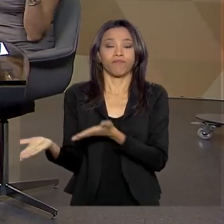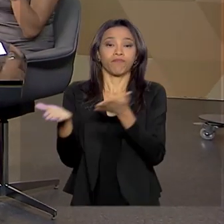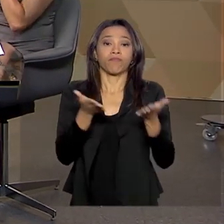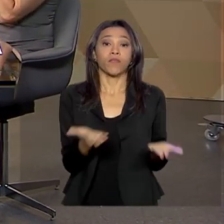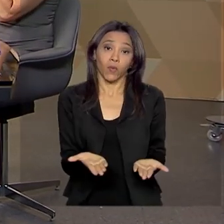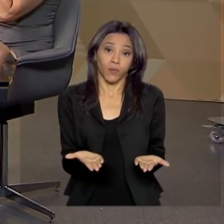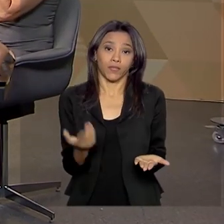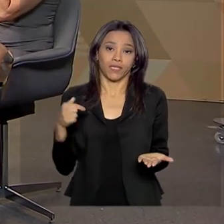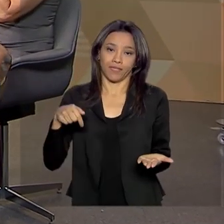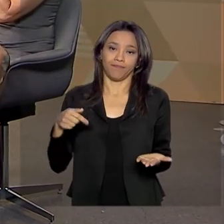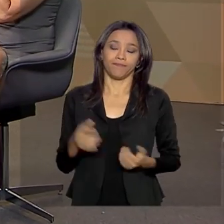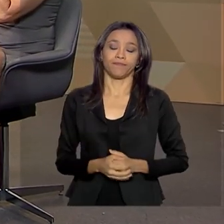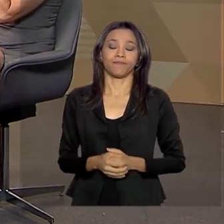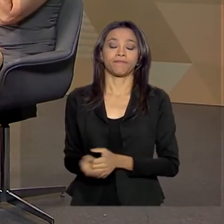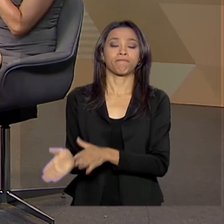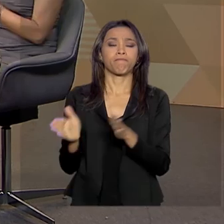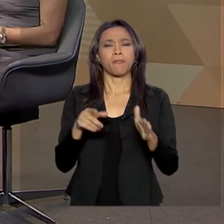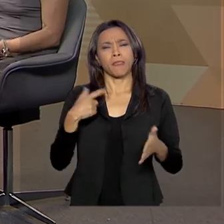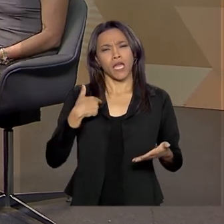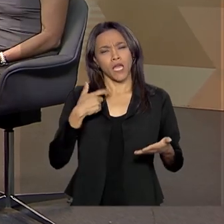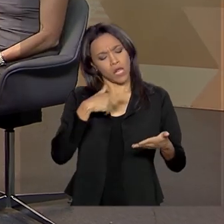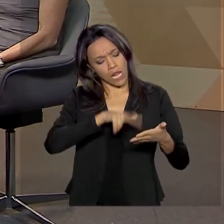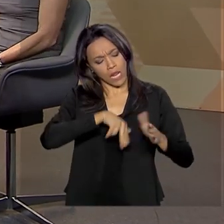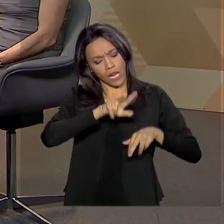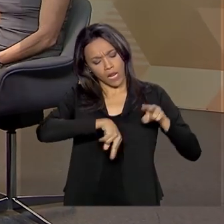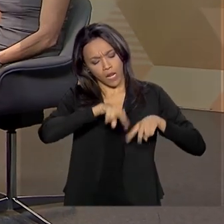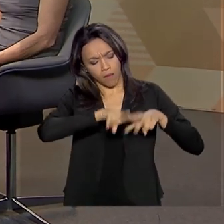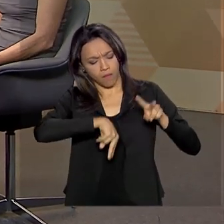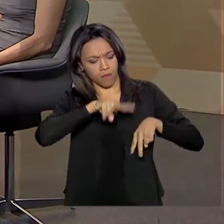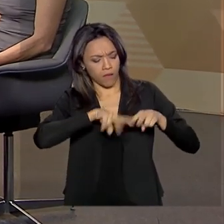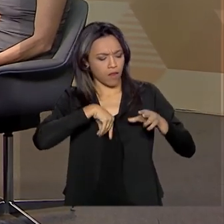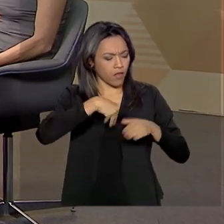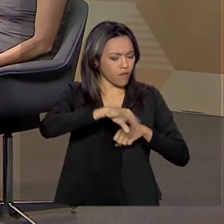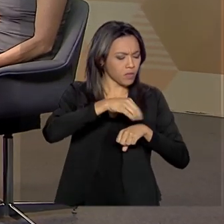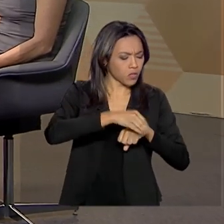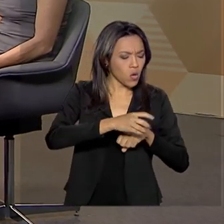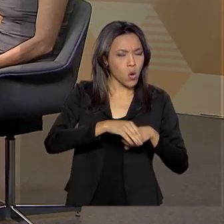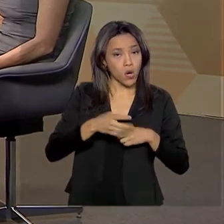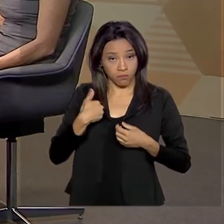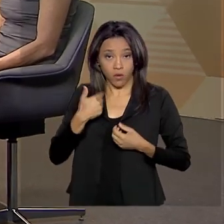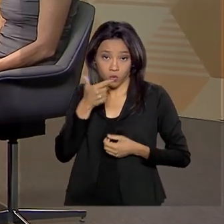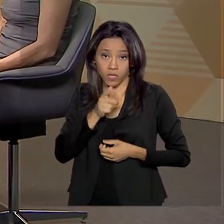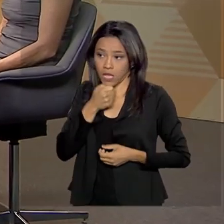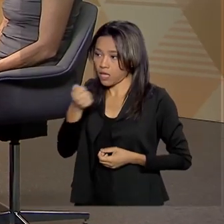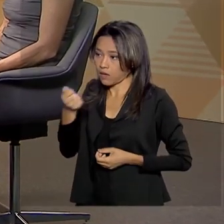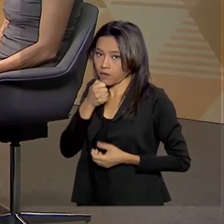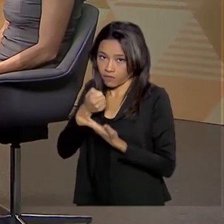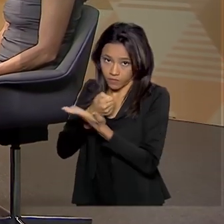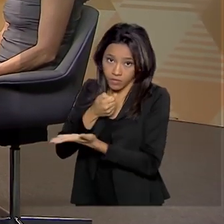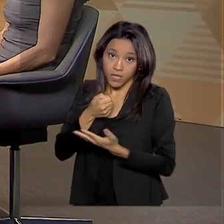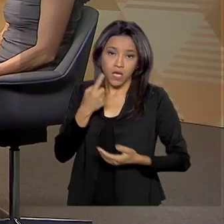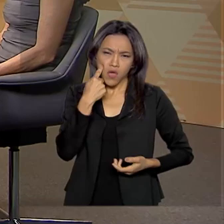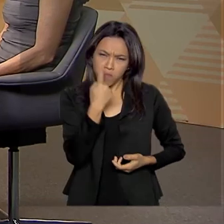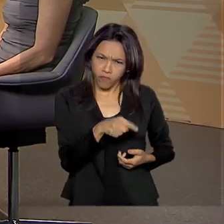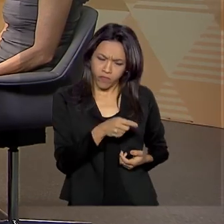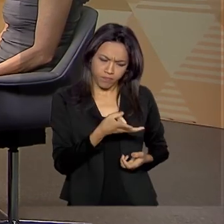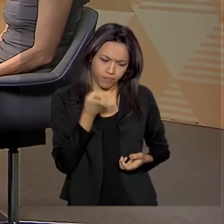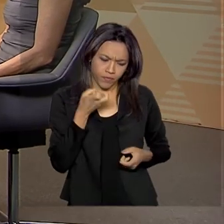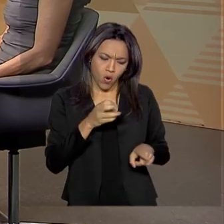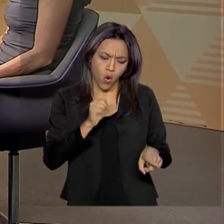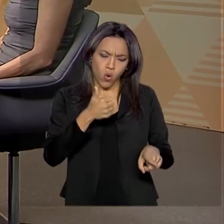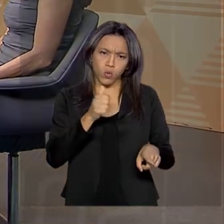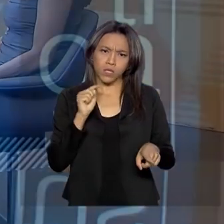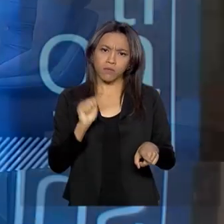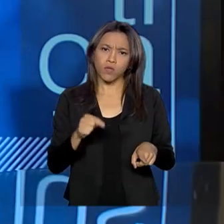perante o CONARE. Eu estava dando uma olhada em alguns dados, para fazer entrevista com a senhora aqui, eu vi que são 11